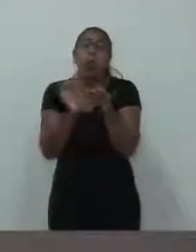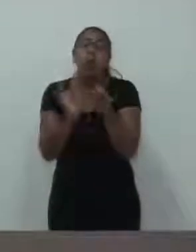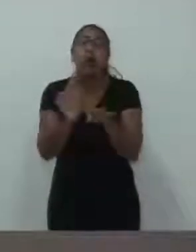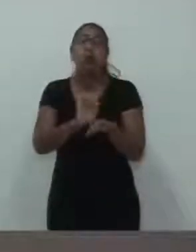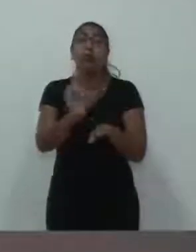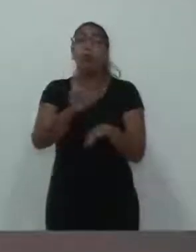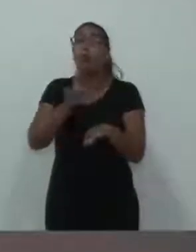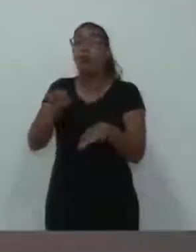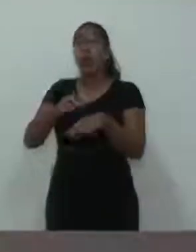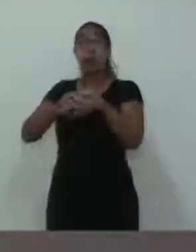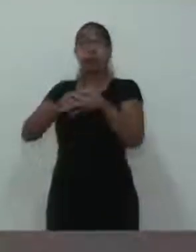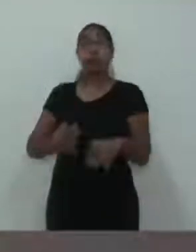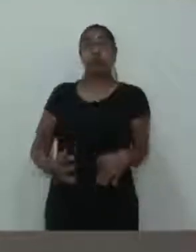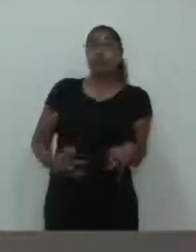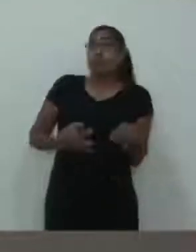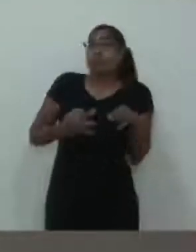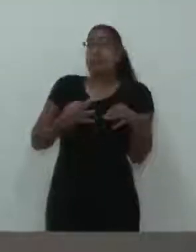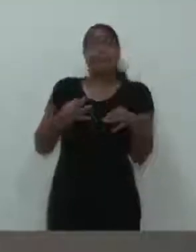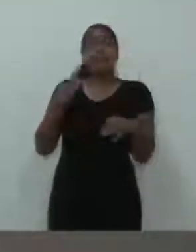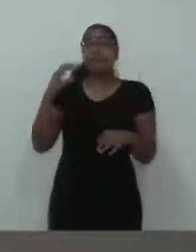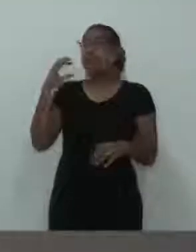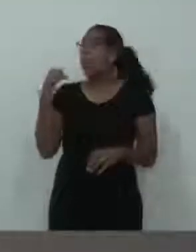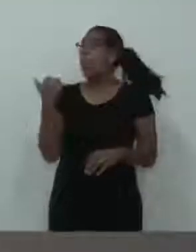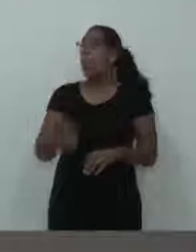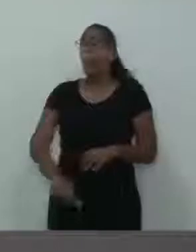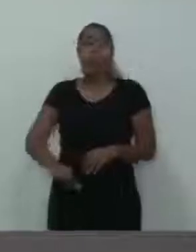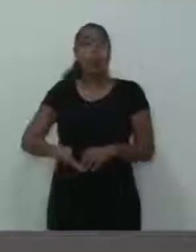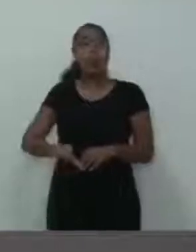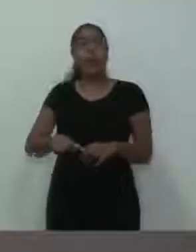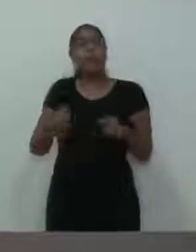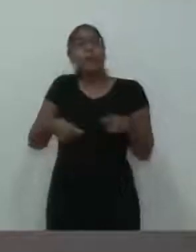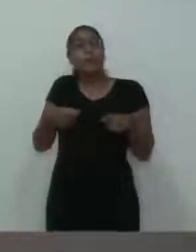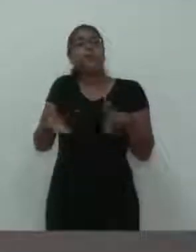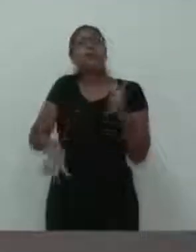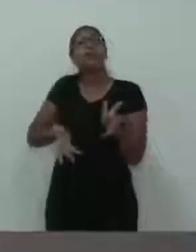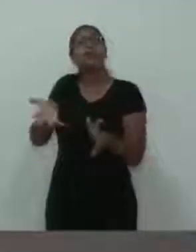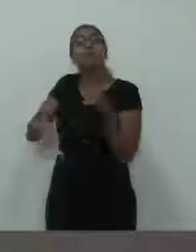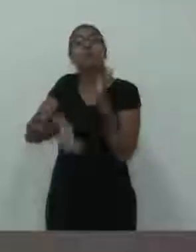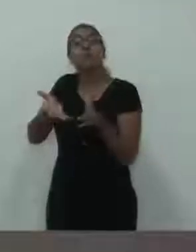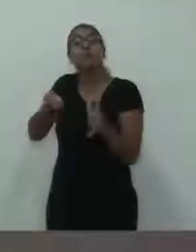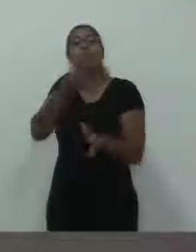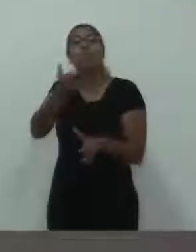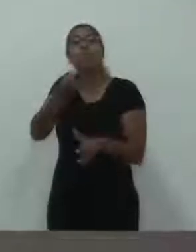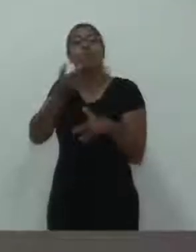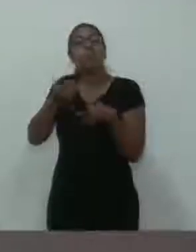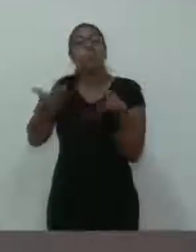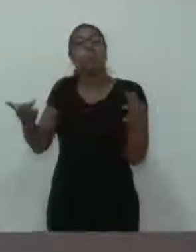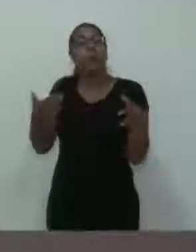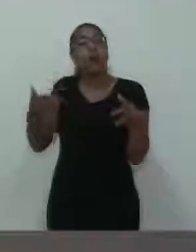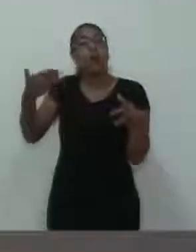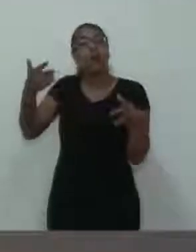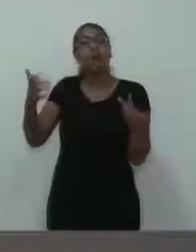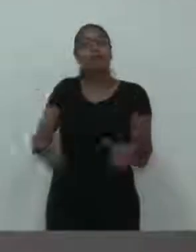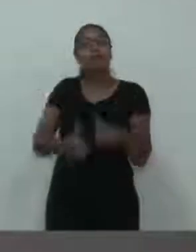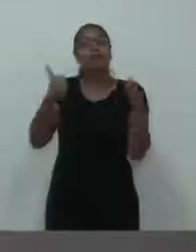detectada, que precisa ser tratada com a esperança de ser curada.